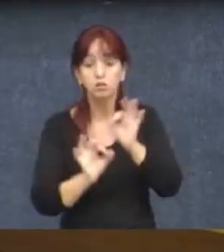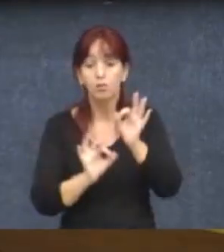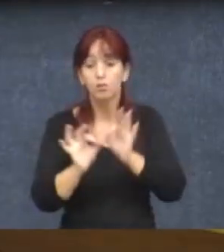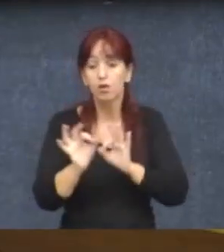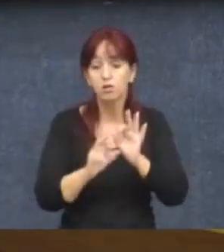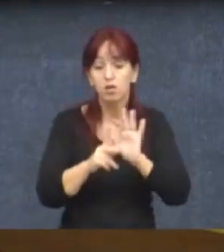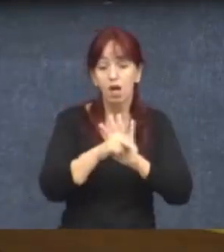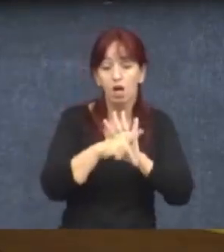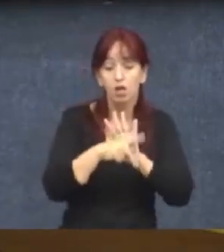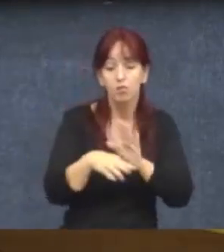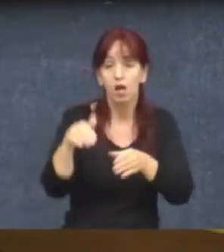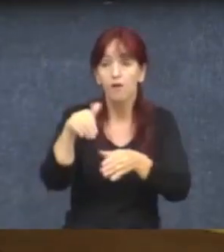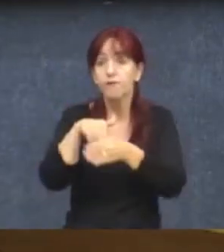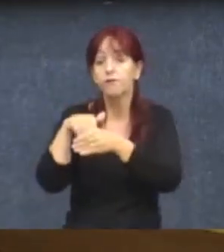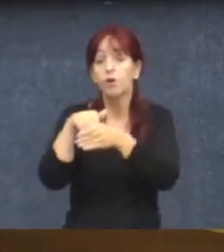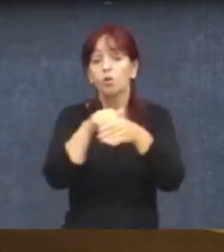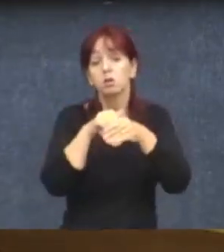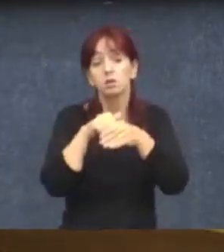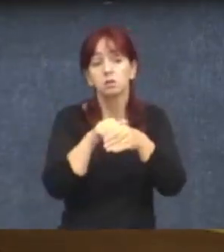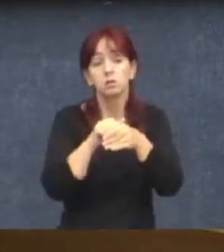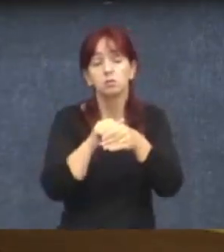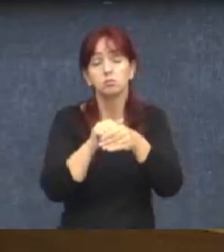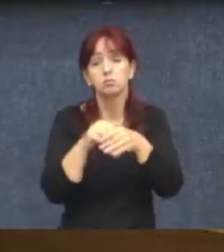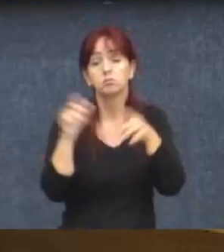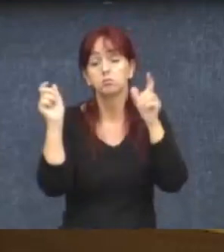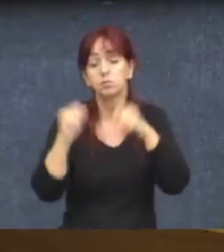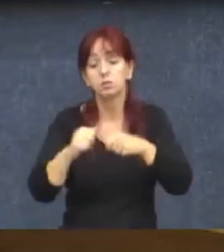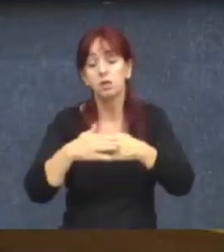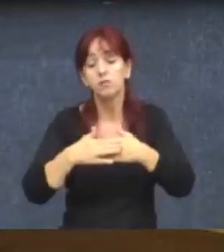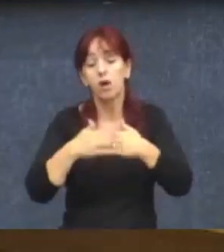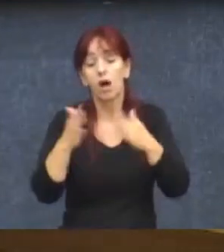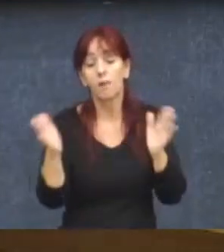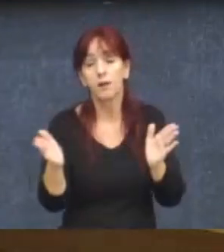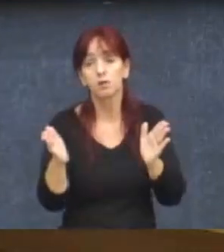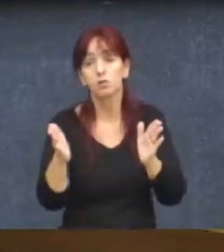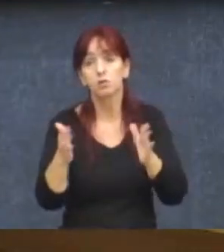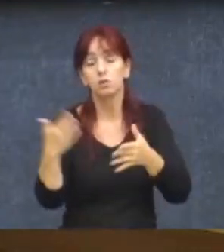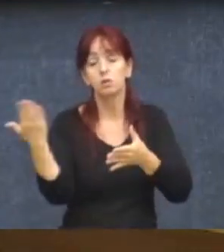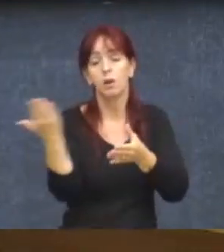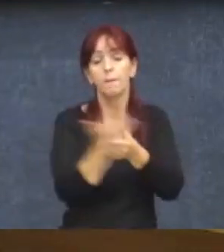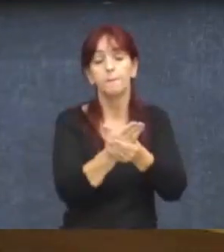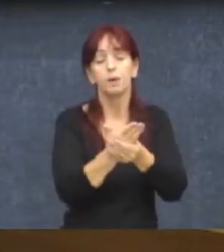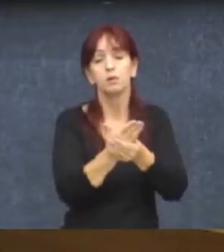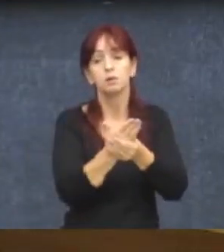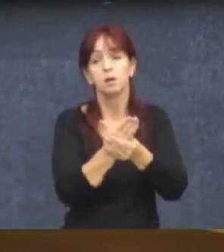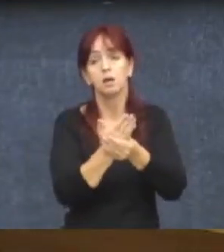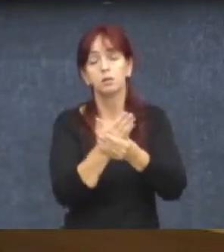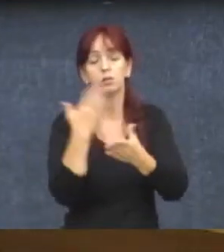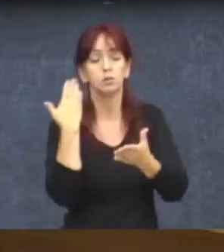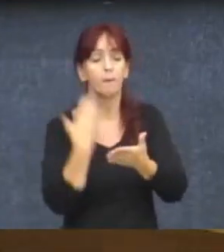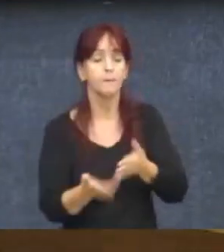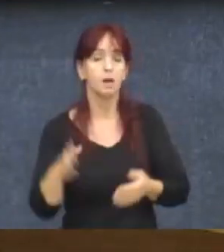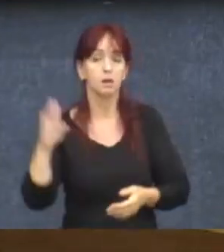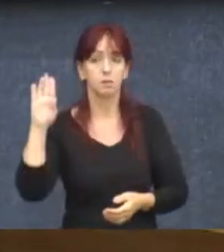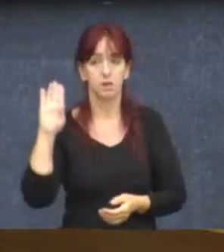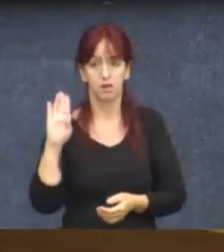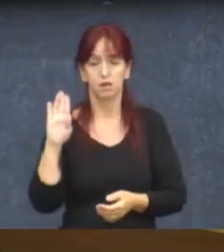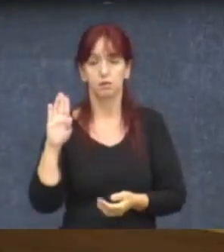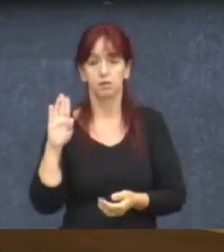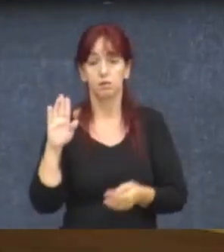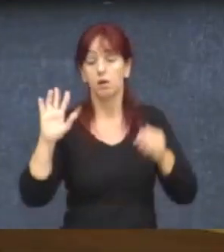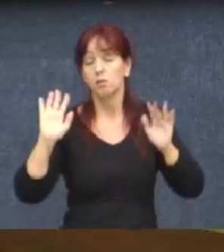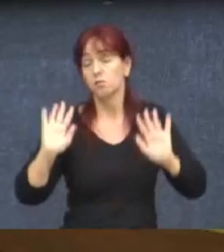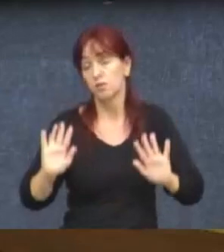votação de um possível abertura de um processo de cassação do meu mandato. Mas também